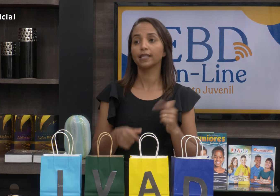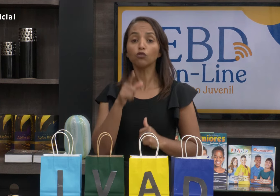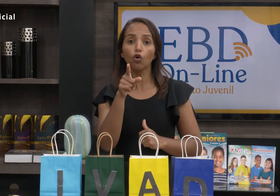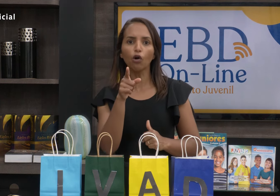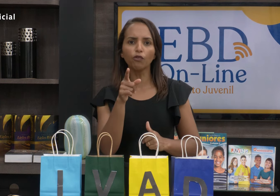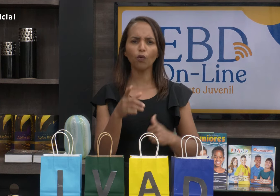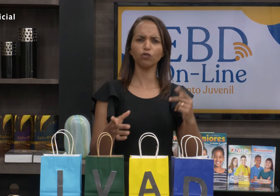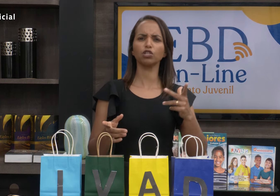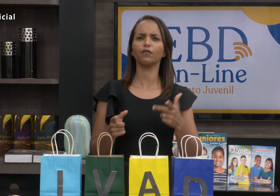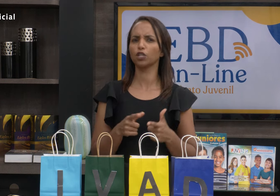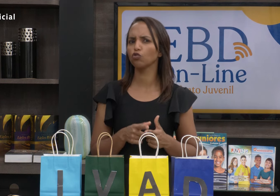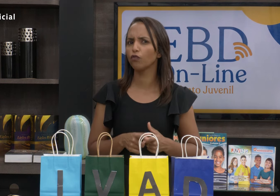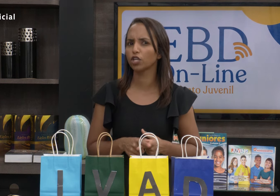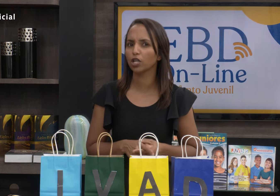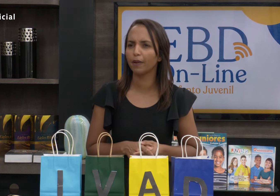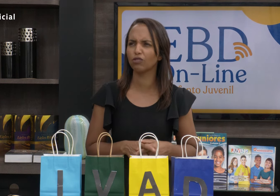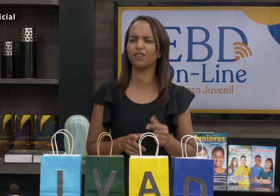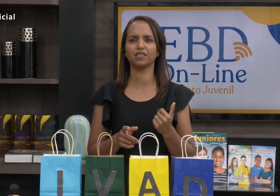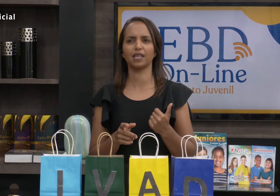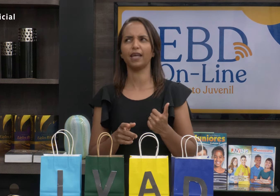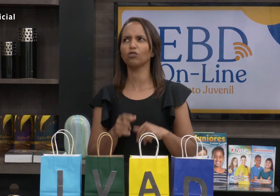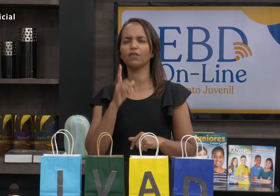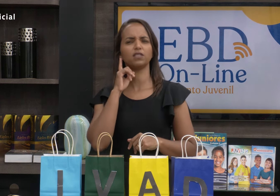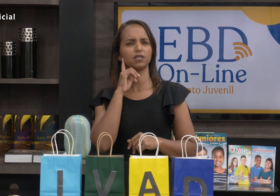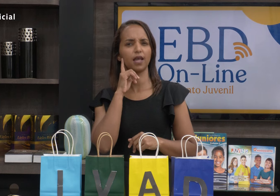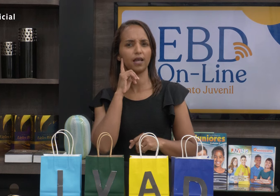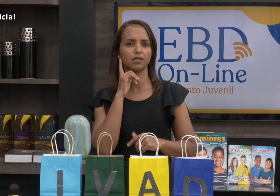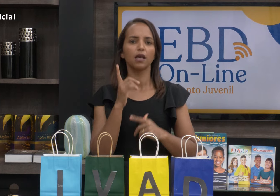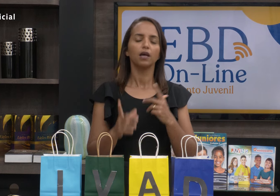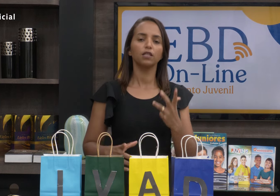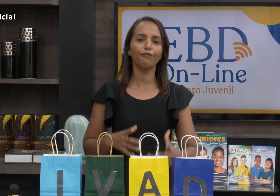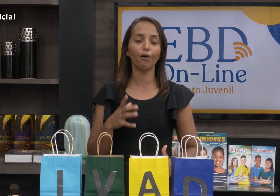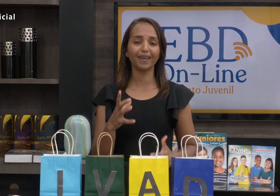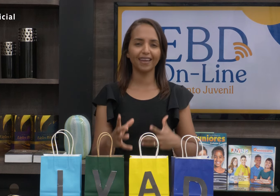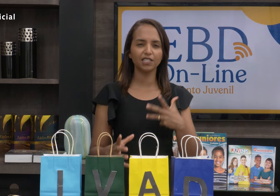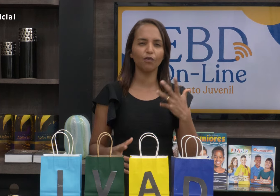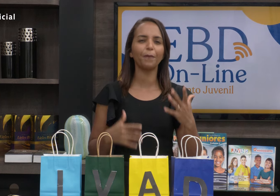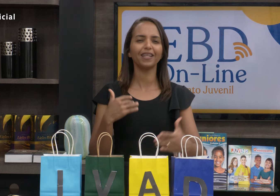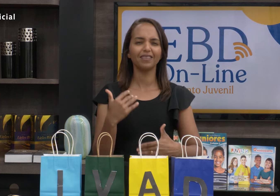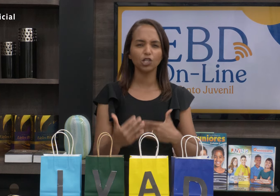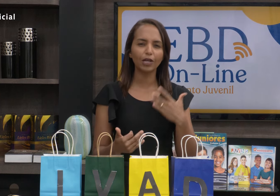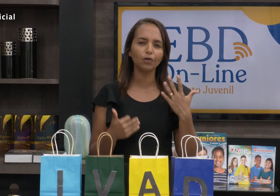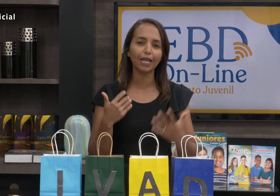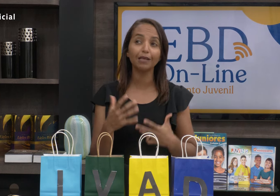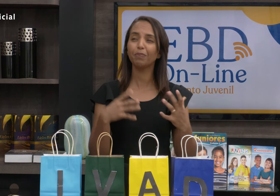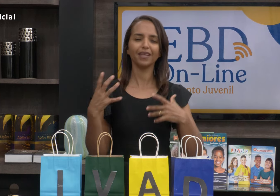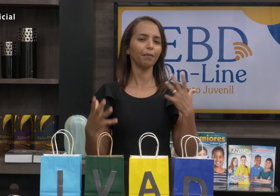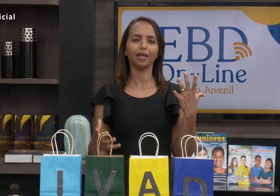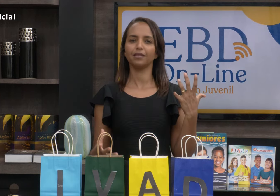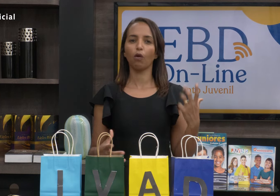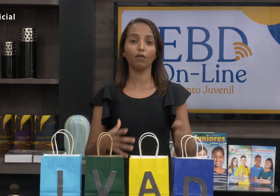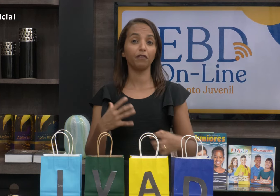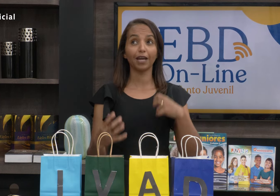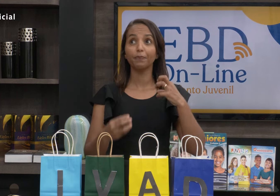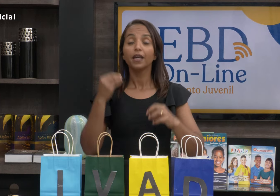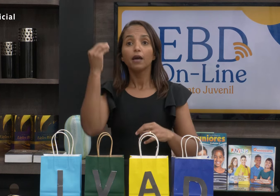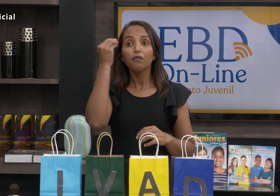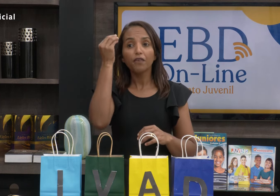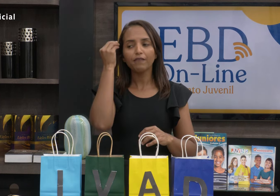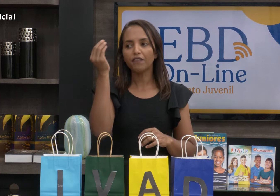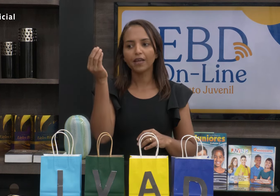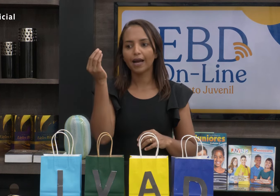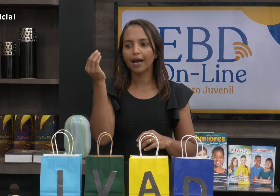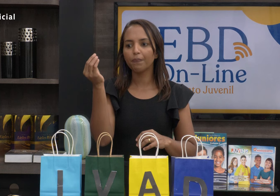Eita, esse é o Novo? E quantos livros tem o Novo Testamento? Tem 27 ou tem 26? De forma que eles vão aprendendo aquilo ali empiricamente. É o que vai ficar